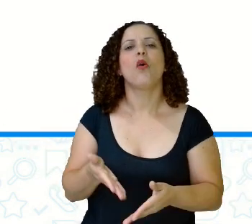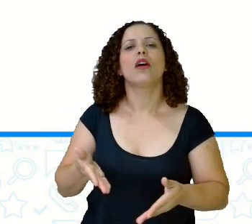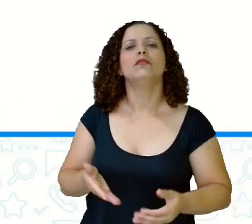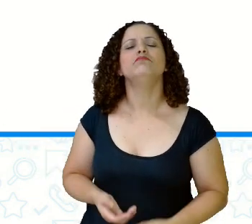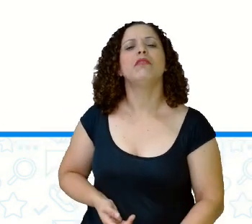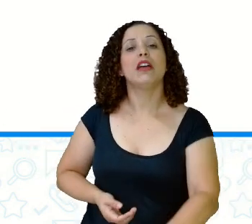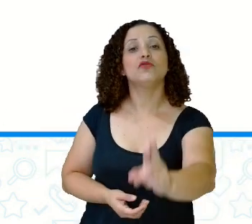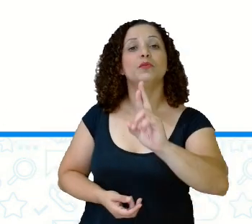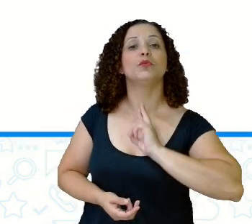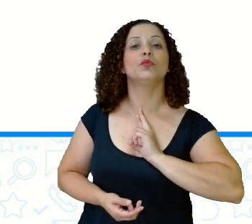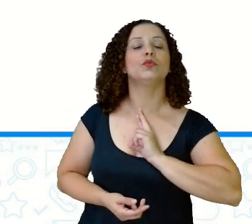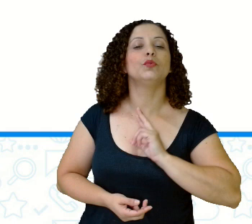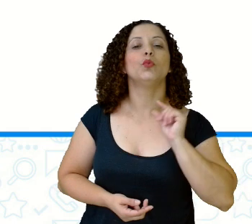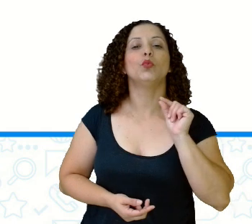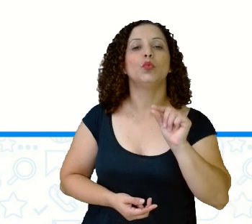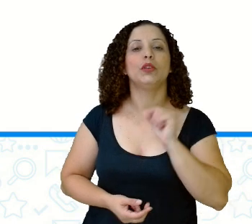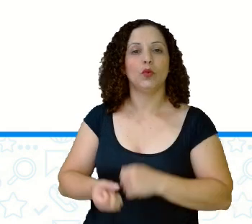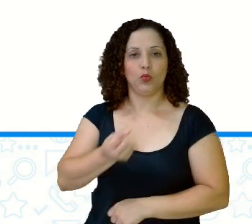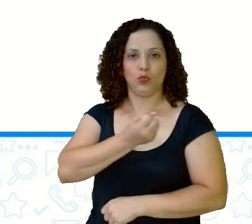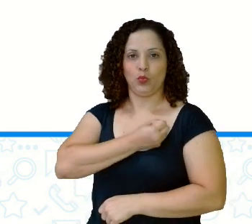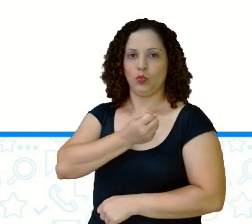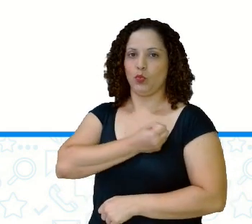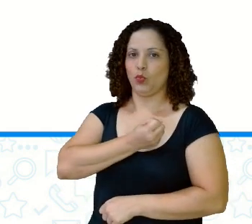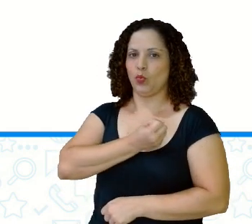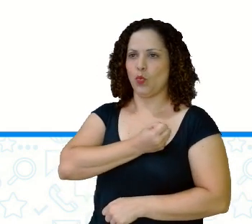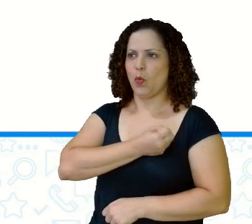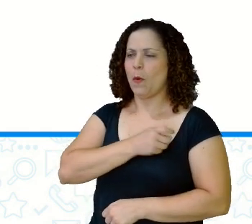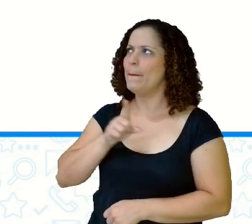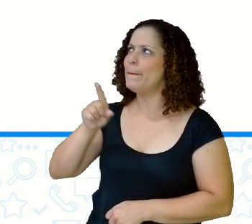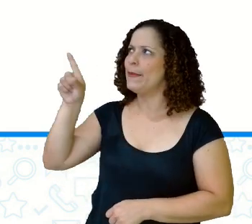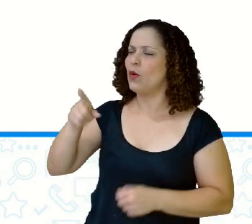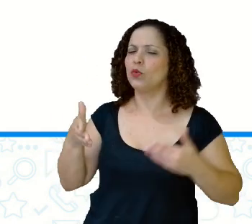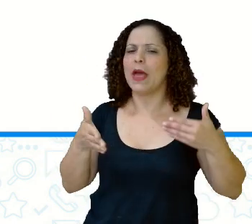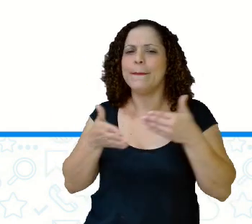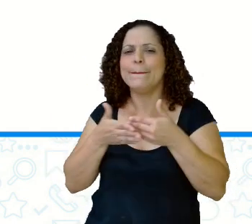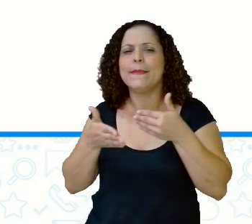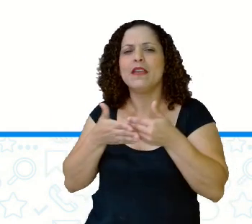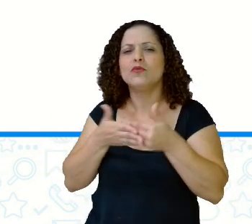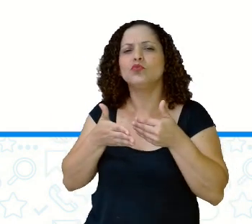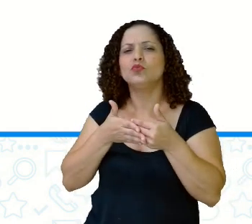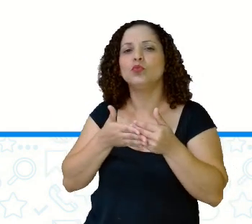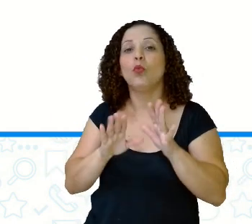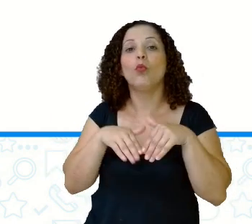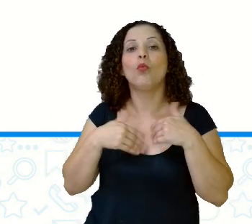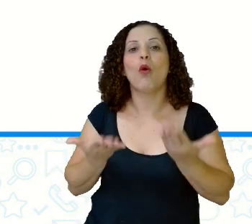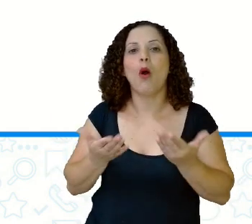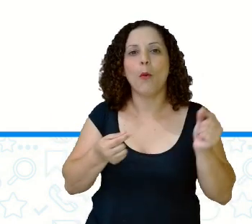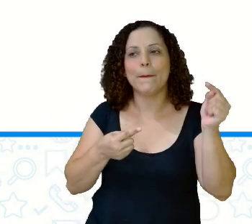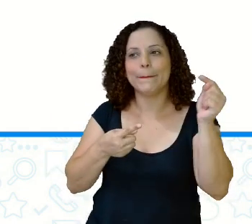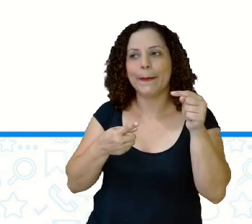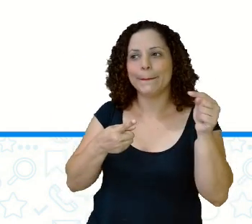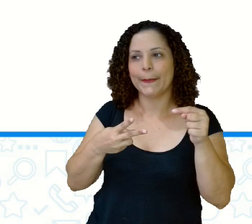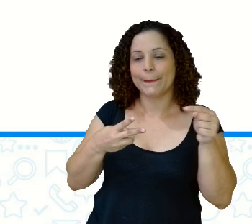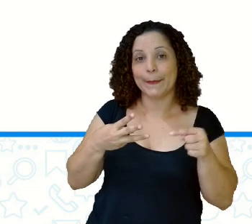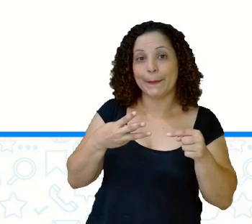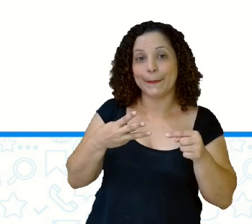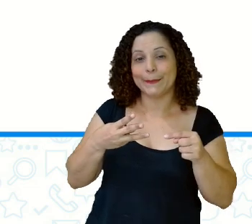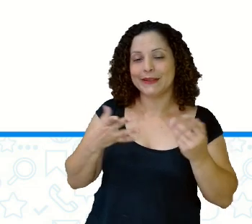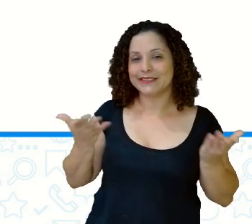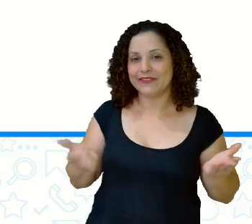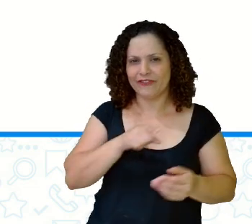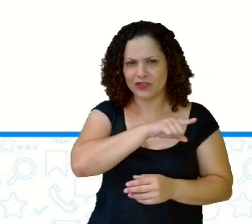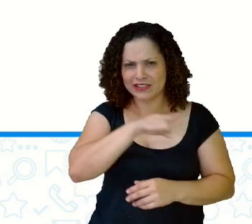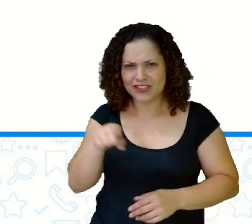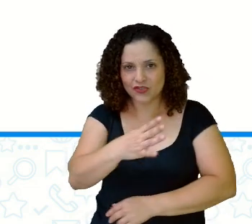é o seguinte O número citado está mais próximo de qual centena? E aí? Será que vocês